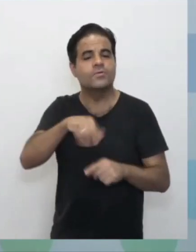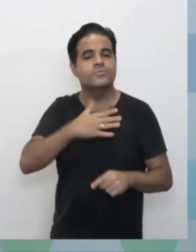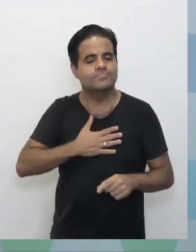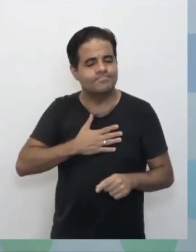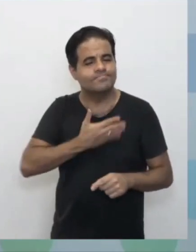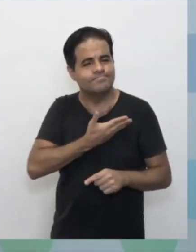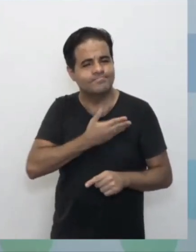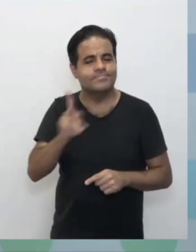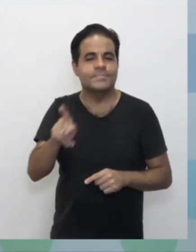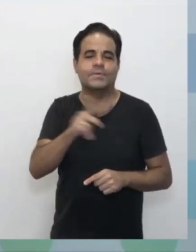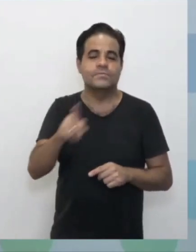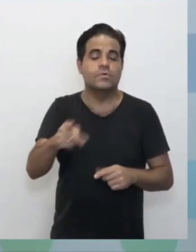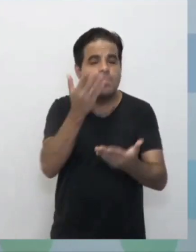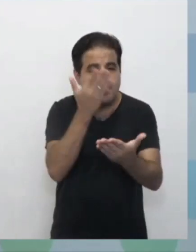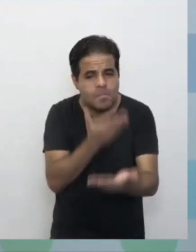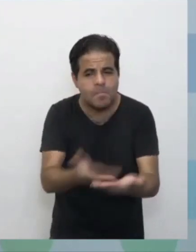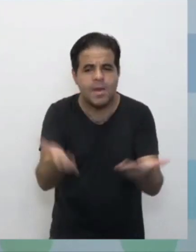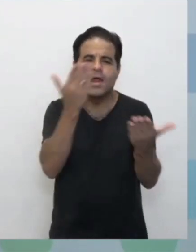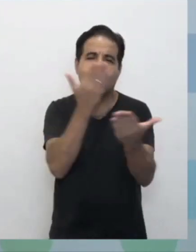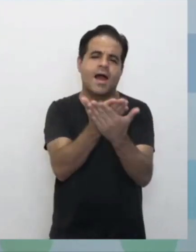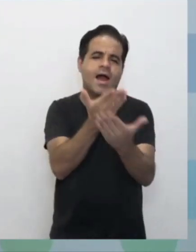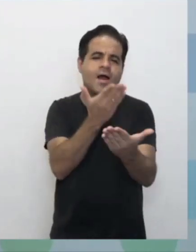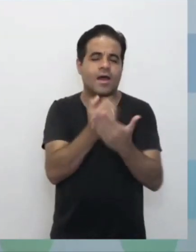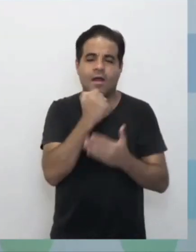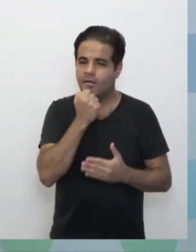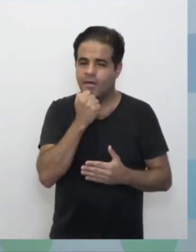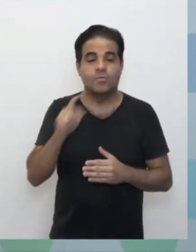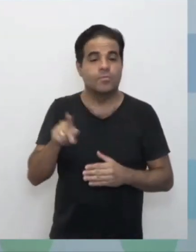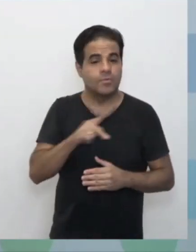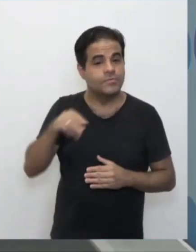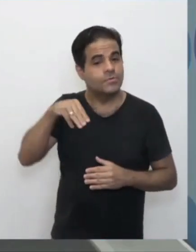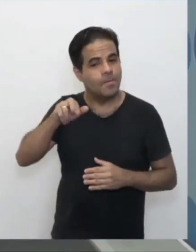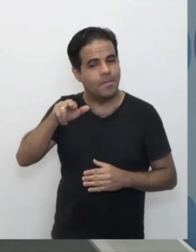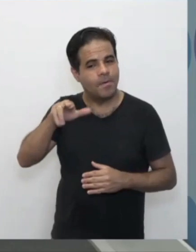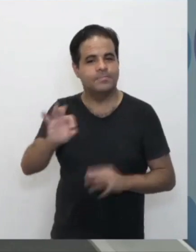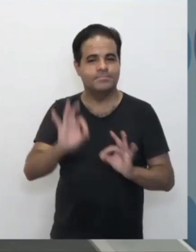professores. Não percam as aulas de Ciências do professor Magno.